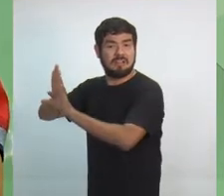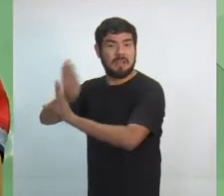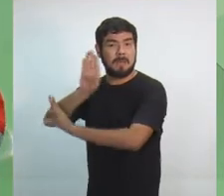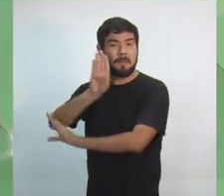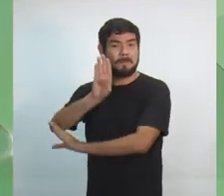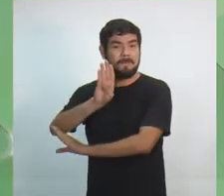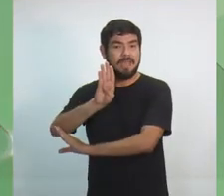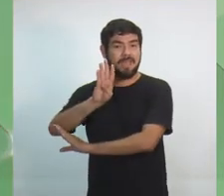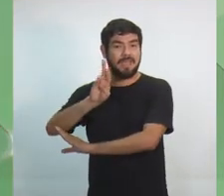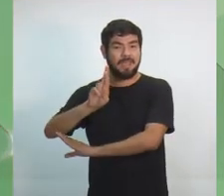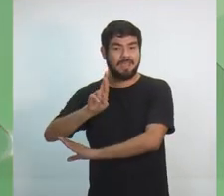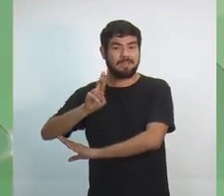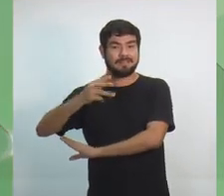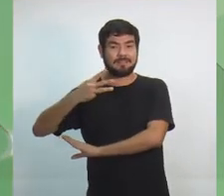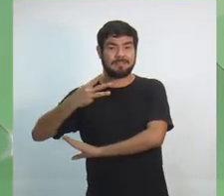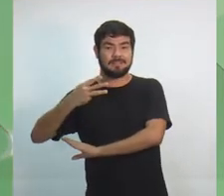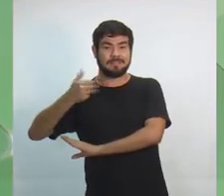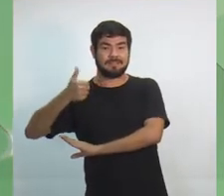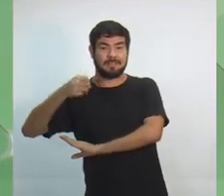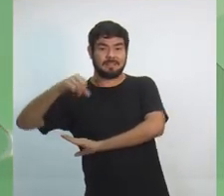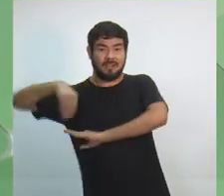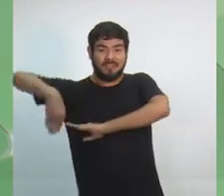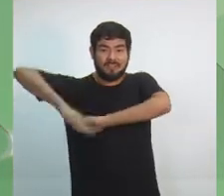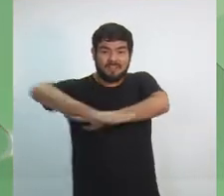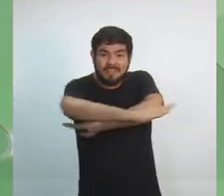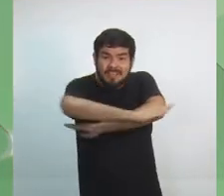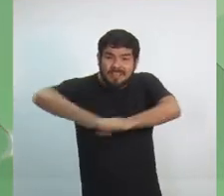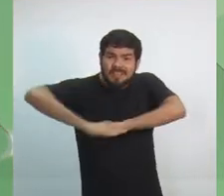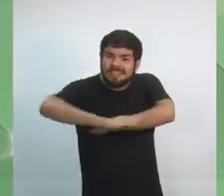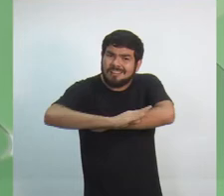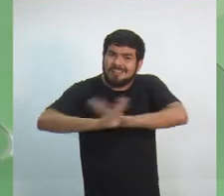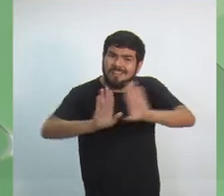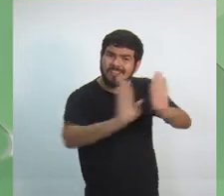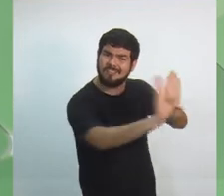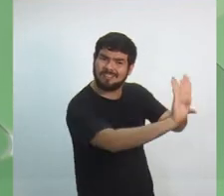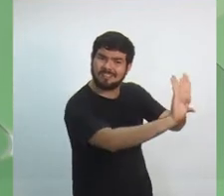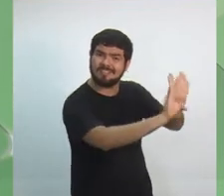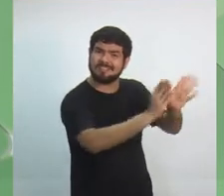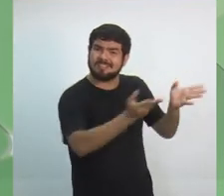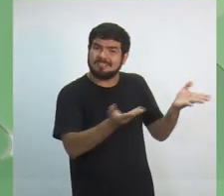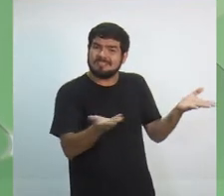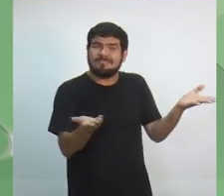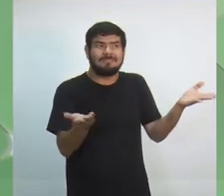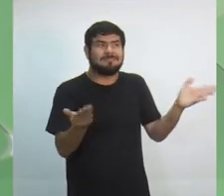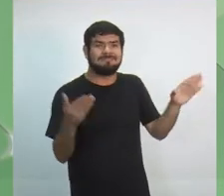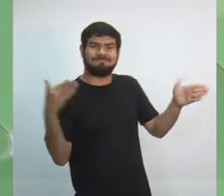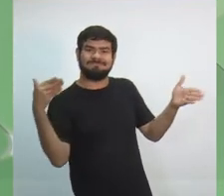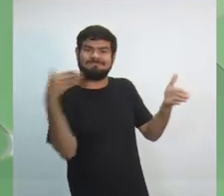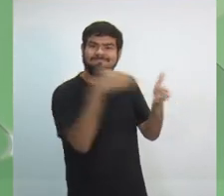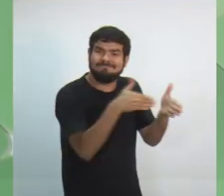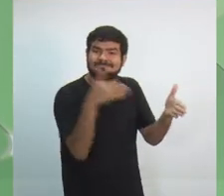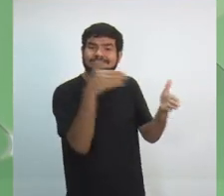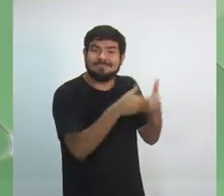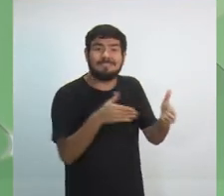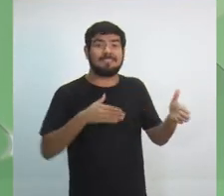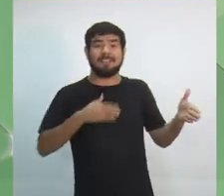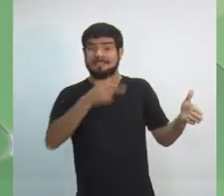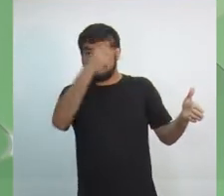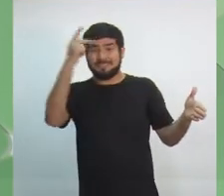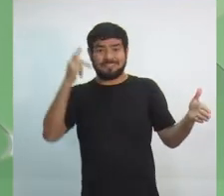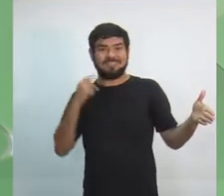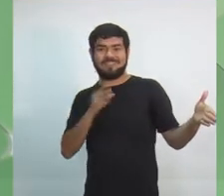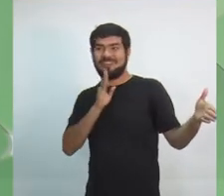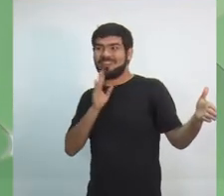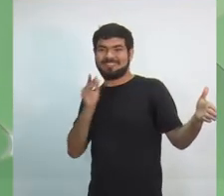que após nós abrirmos essa BR, nós podemos trazer o turismo para cá com maior tranquilidade. as pessoas vêm conhecer o estado do Amazonas com